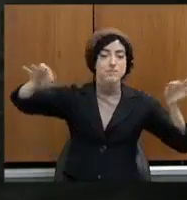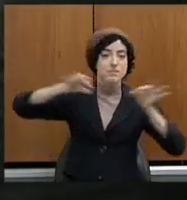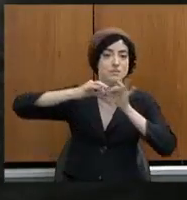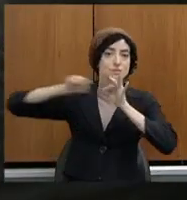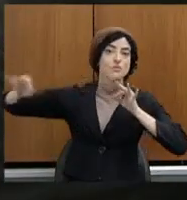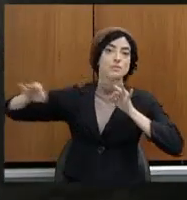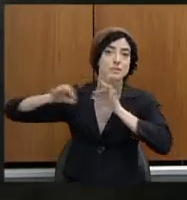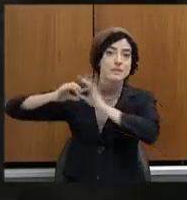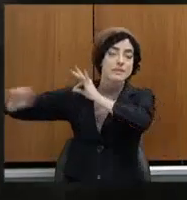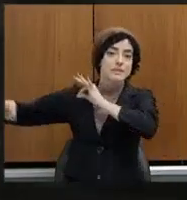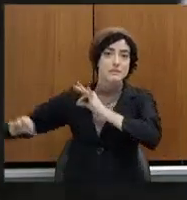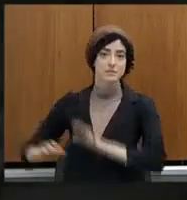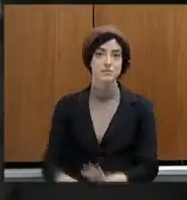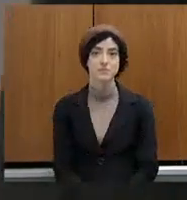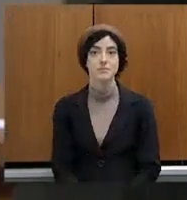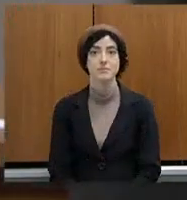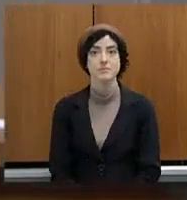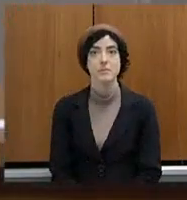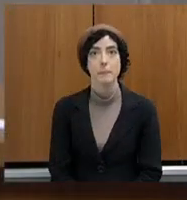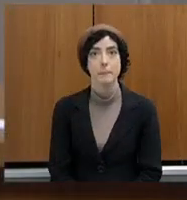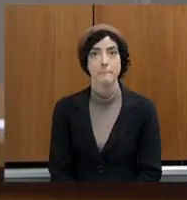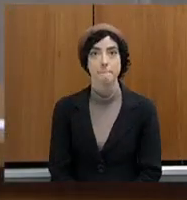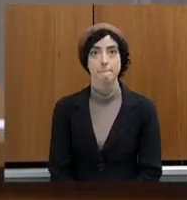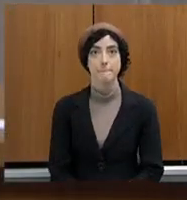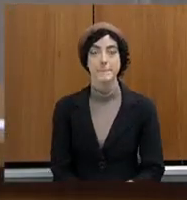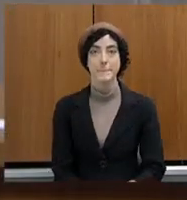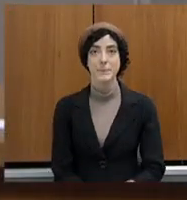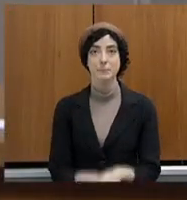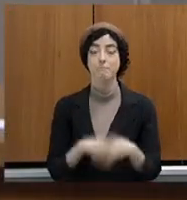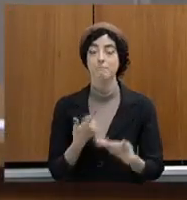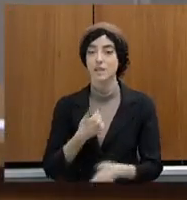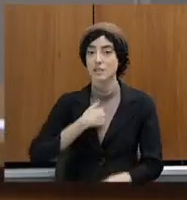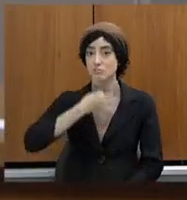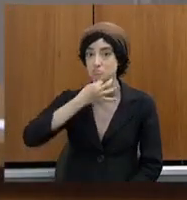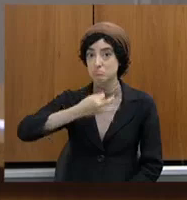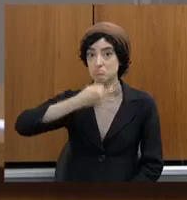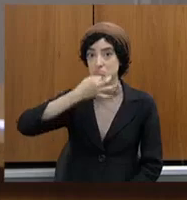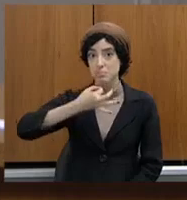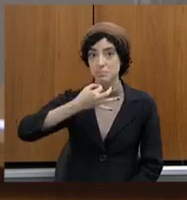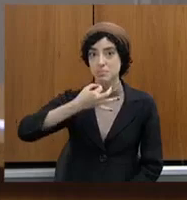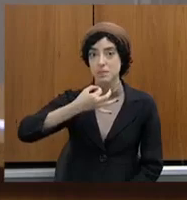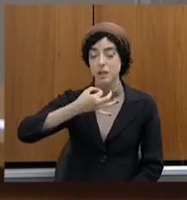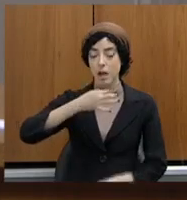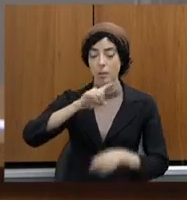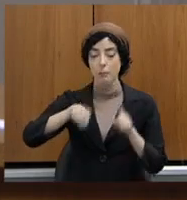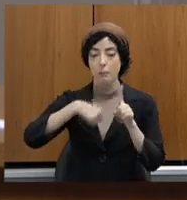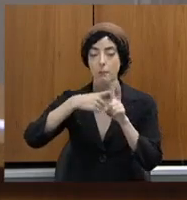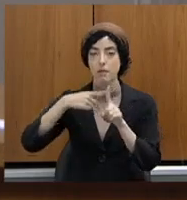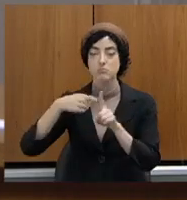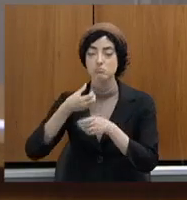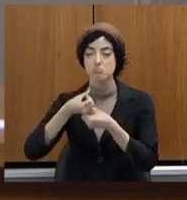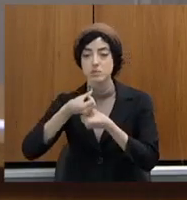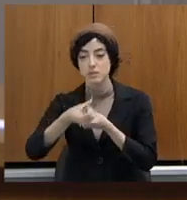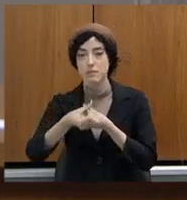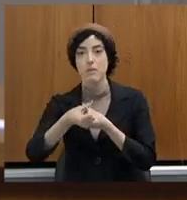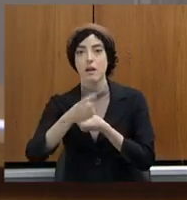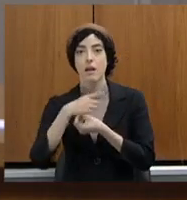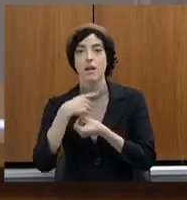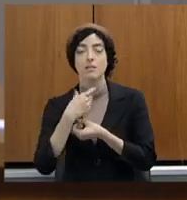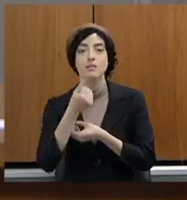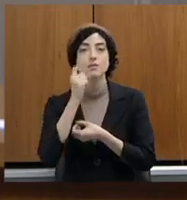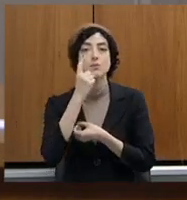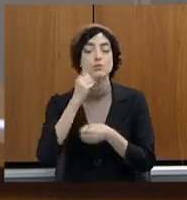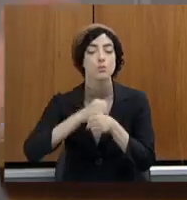utilizado, eu penso que com mais uns seis meses, um ano, nós vamos chegar em um